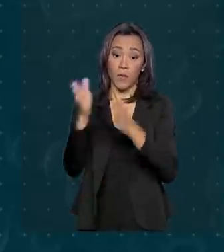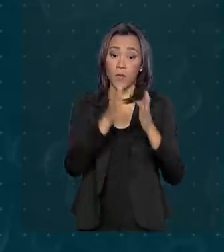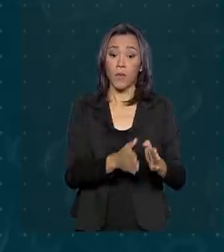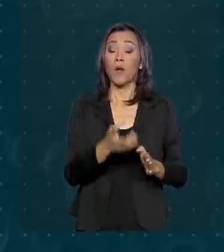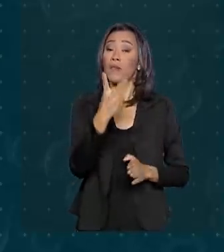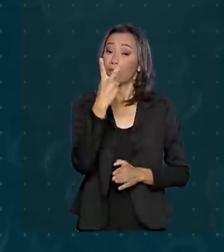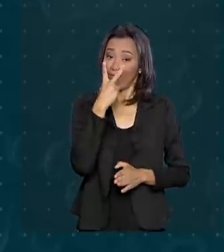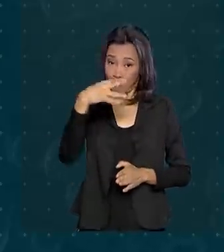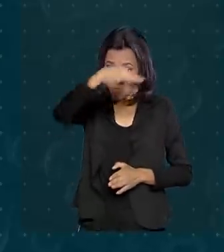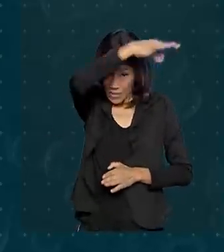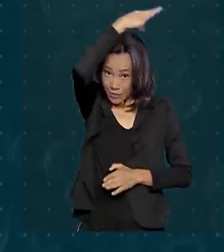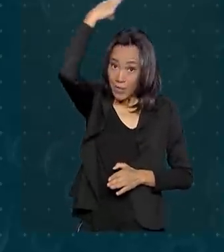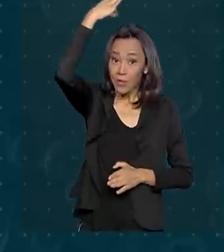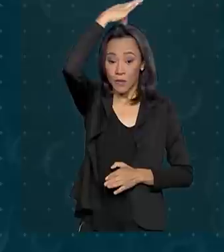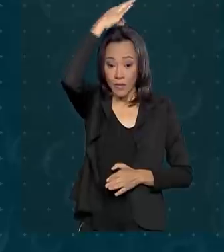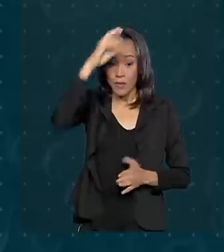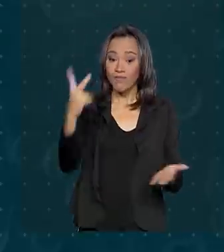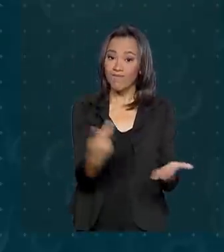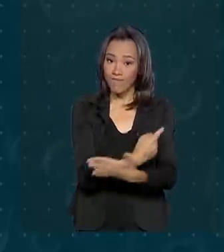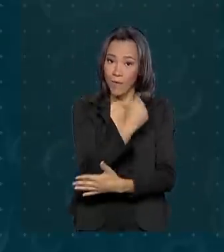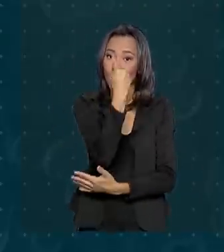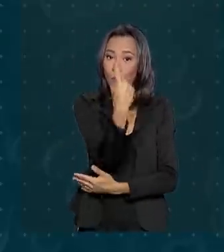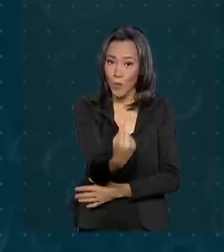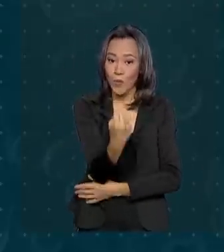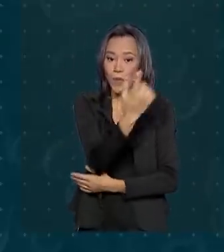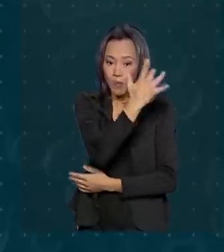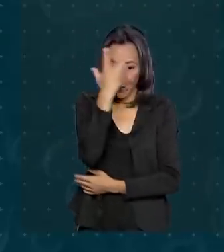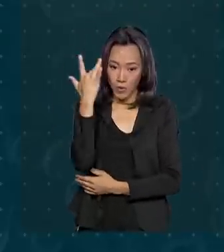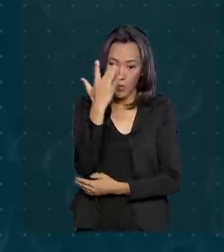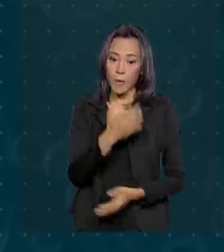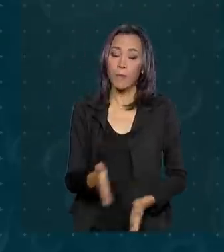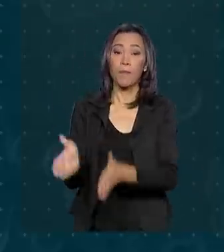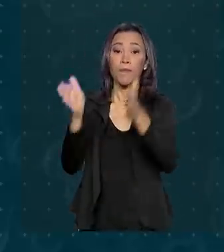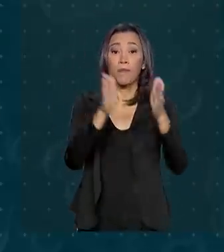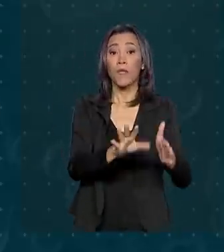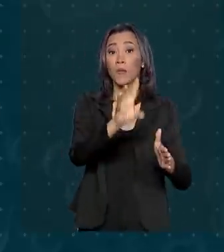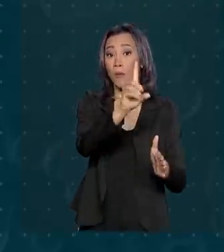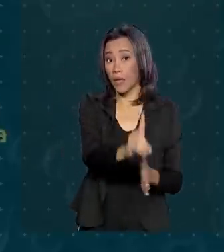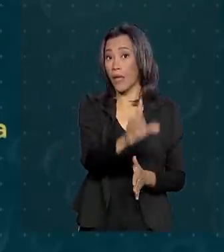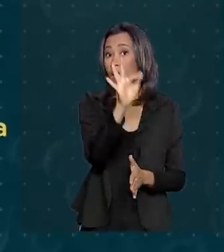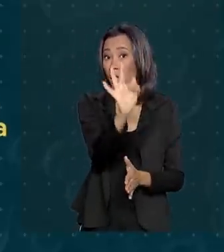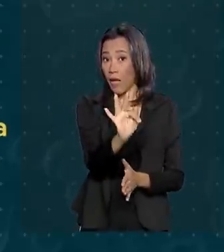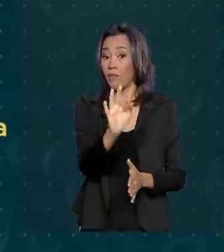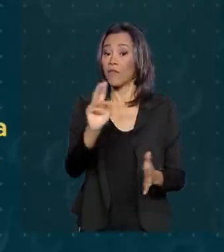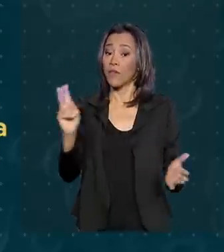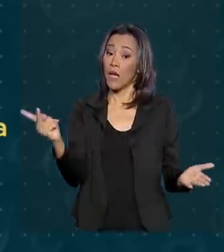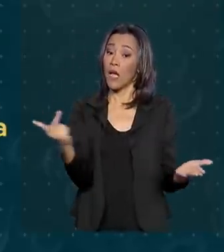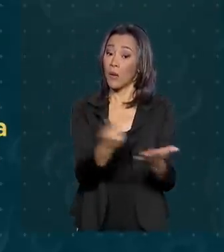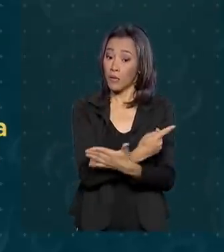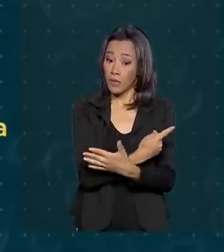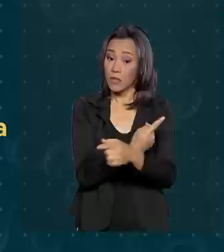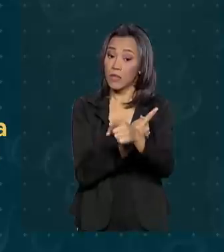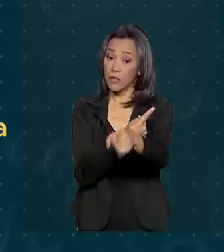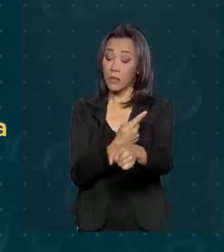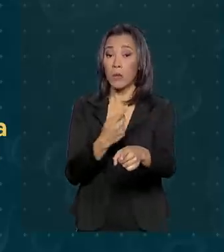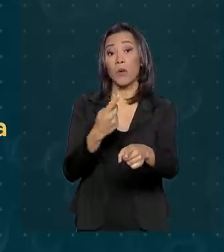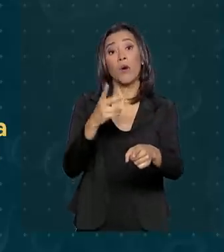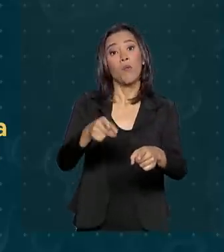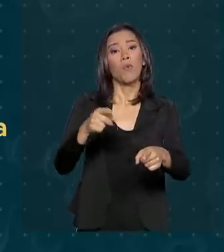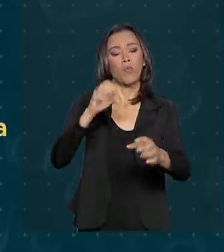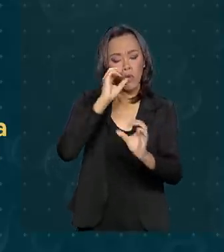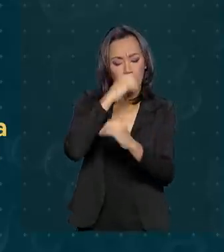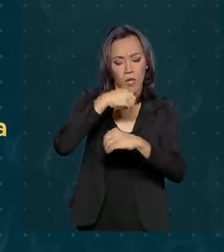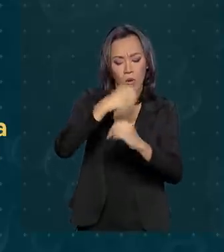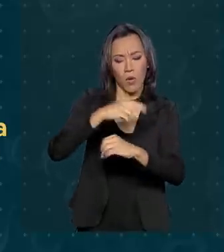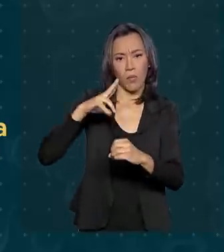Santo também registra um caso da doença. Já no Distrito Federal, foi detectado por um laboratório particular um